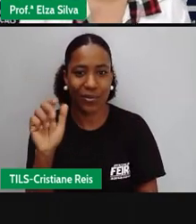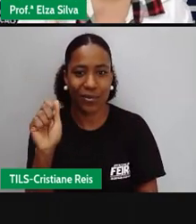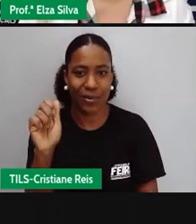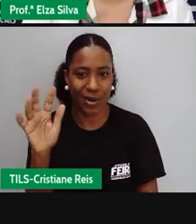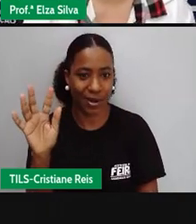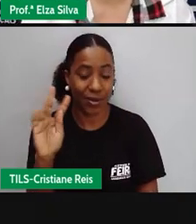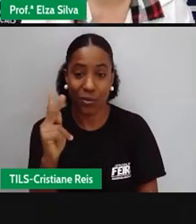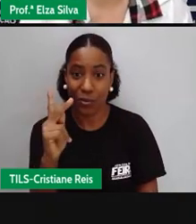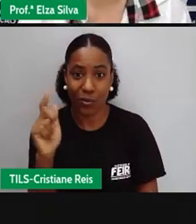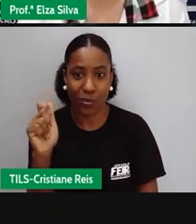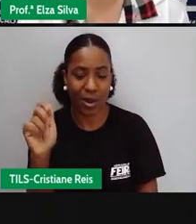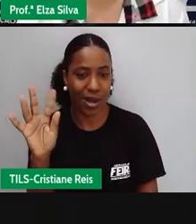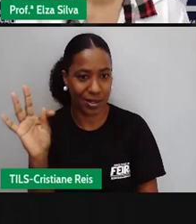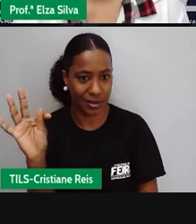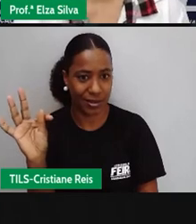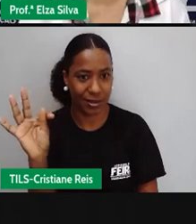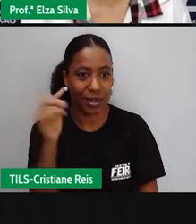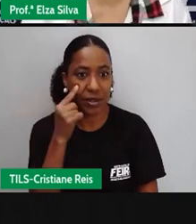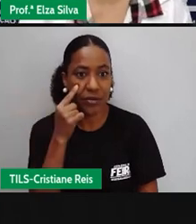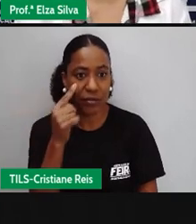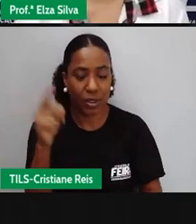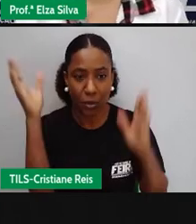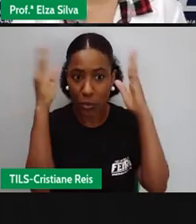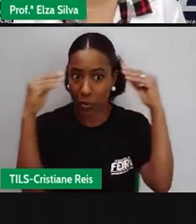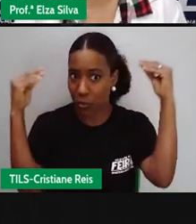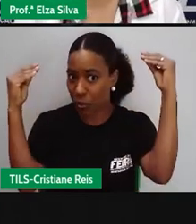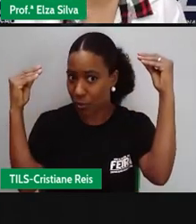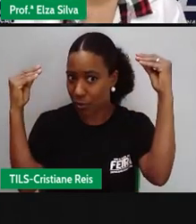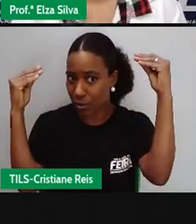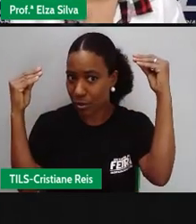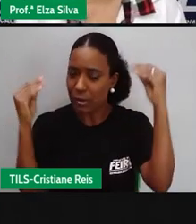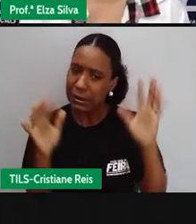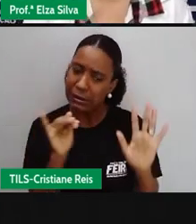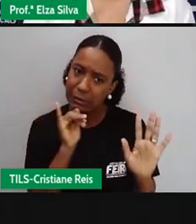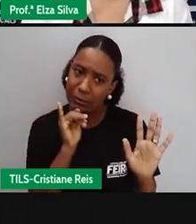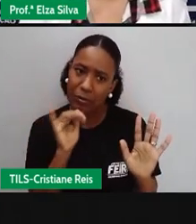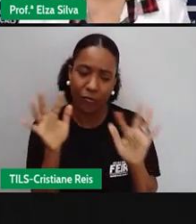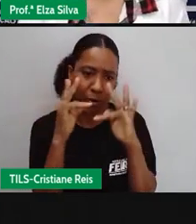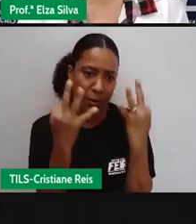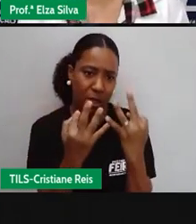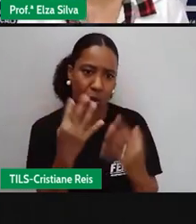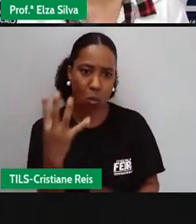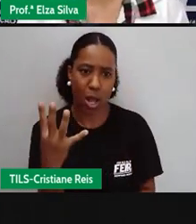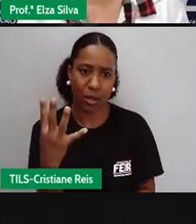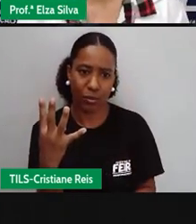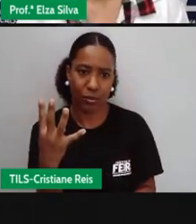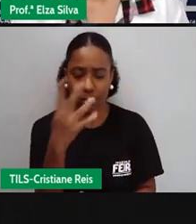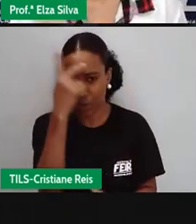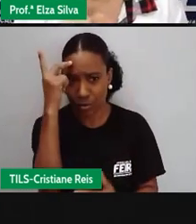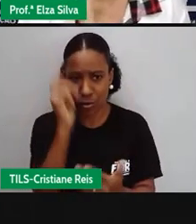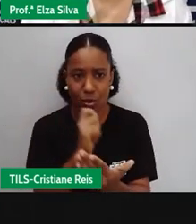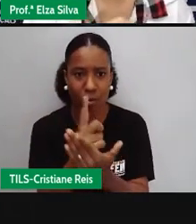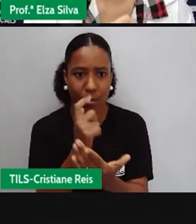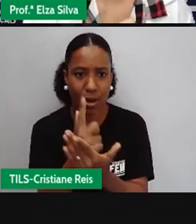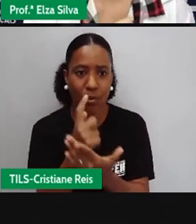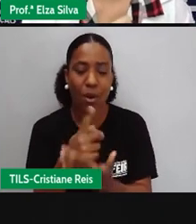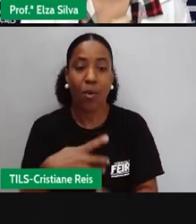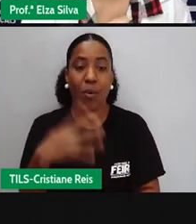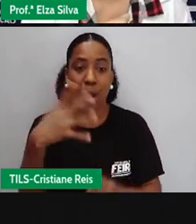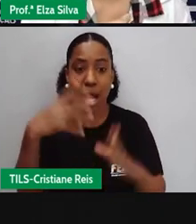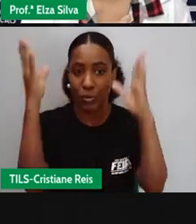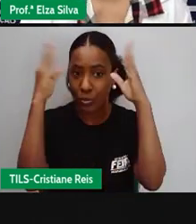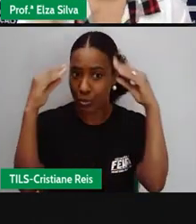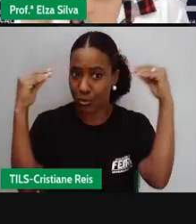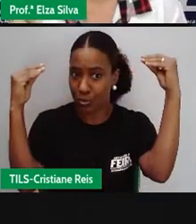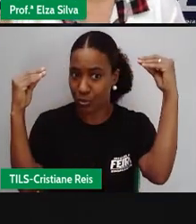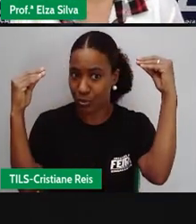Então, eu vou precisar comprar four straw hats. Quatro chapéus de palha. Qual o preço de um